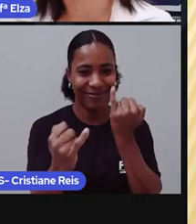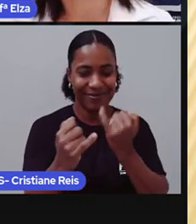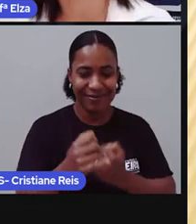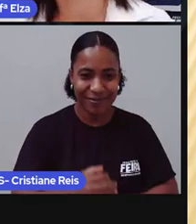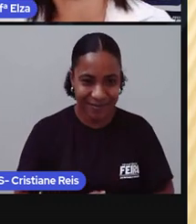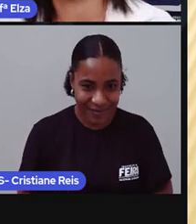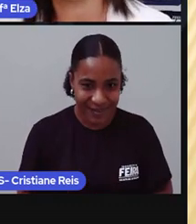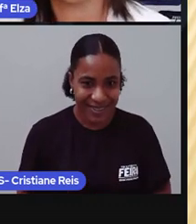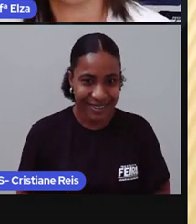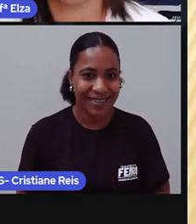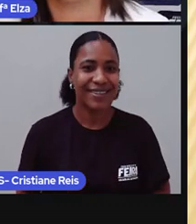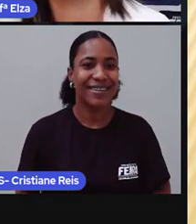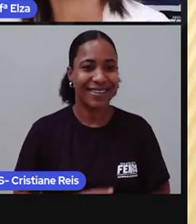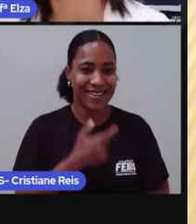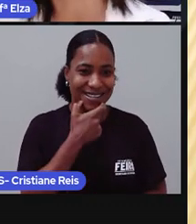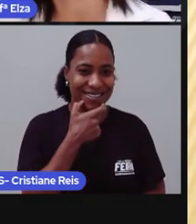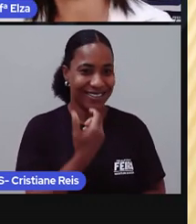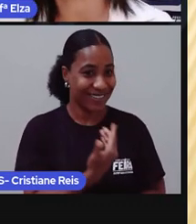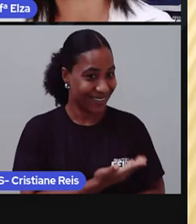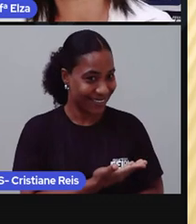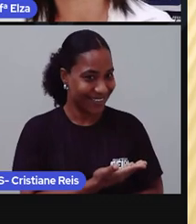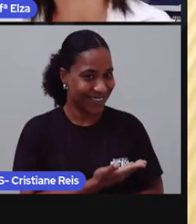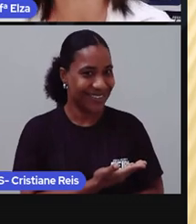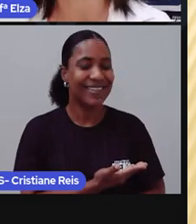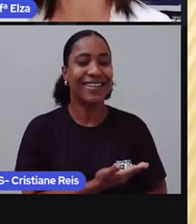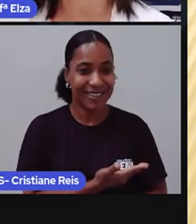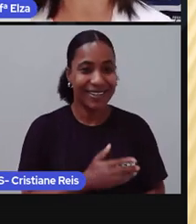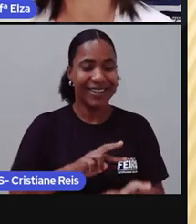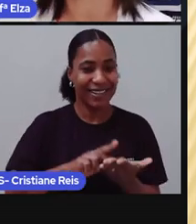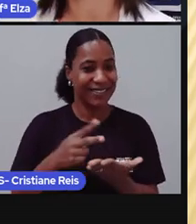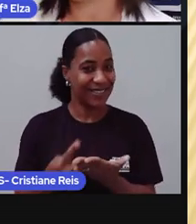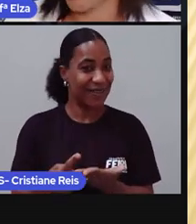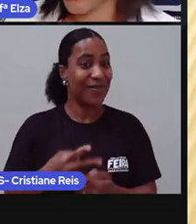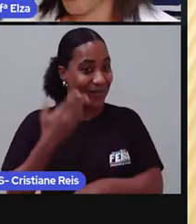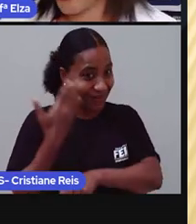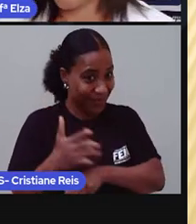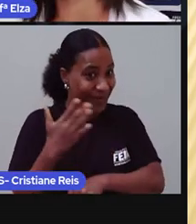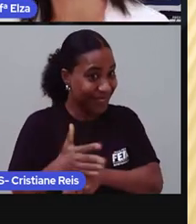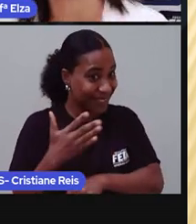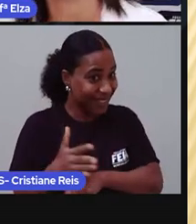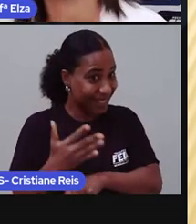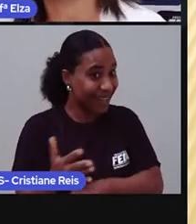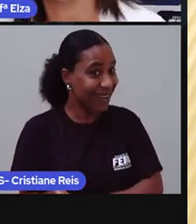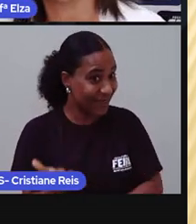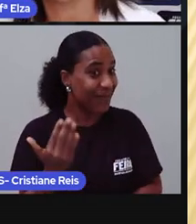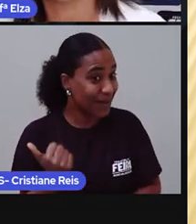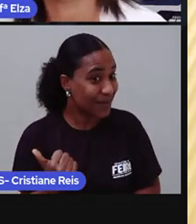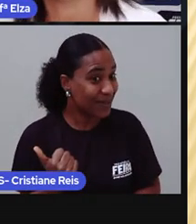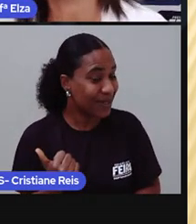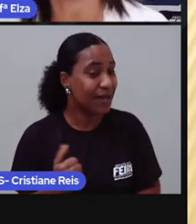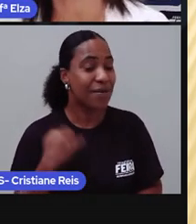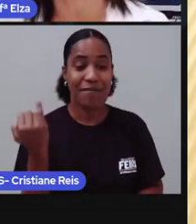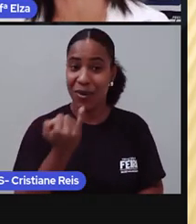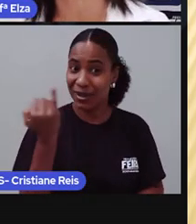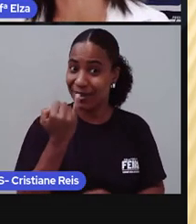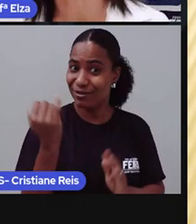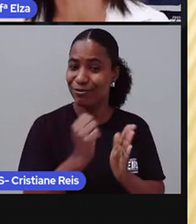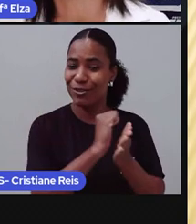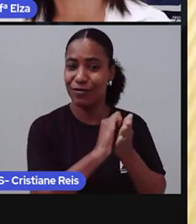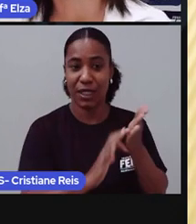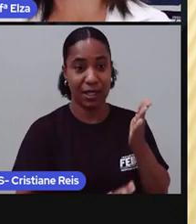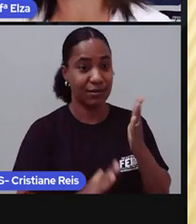Let's practice. Vamos praticar? Porque é importante nós fazermos as tarefas em casa.